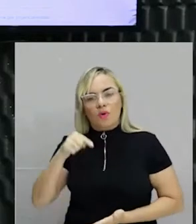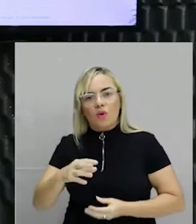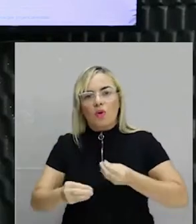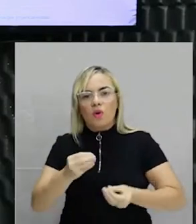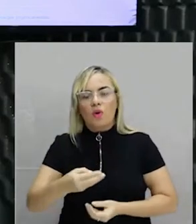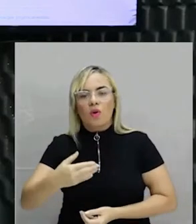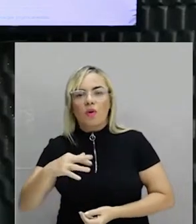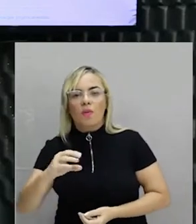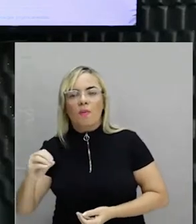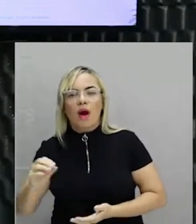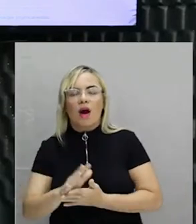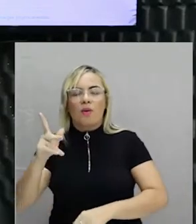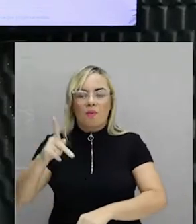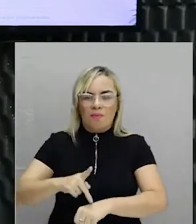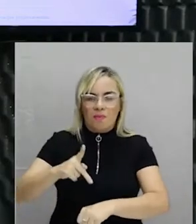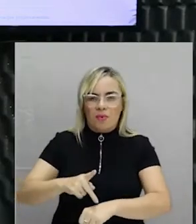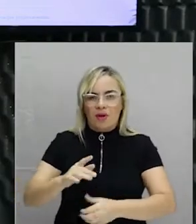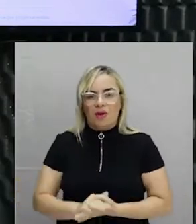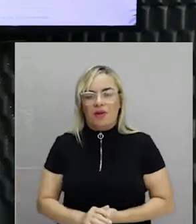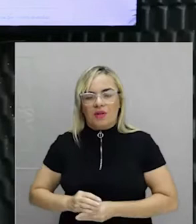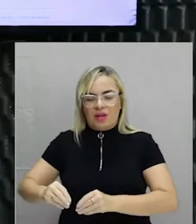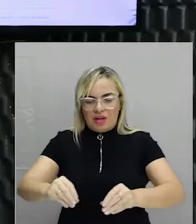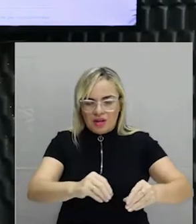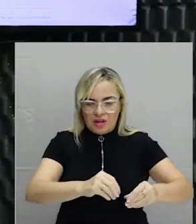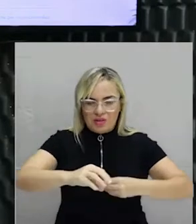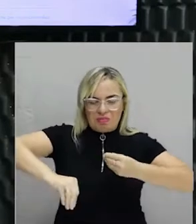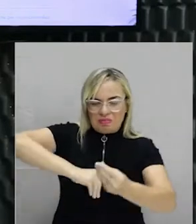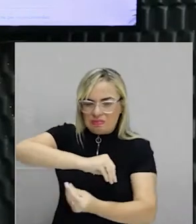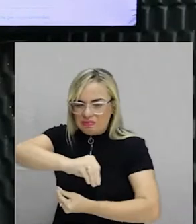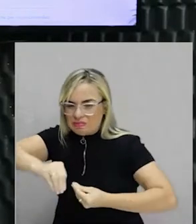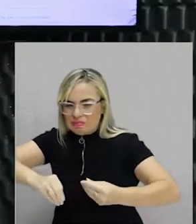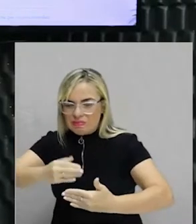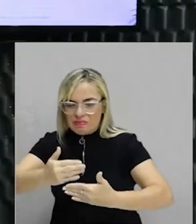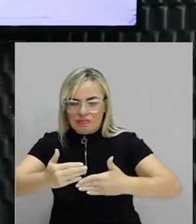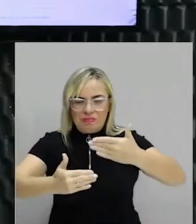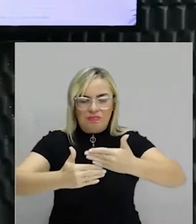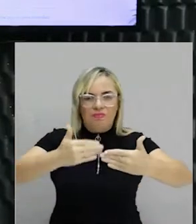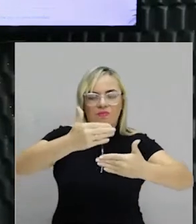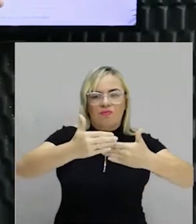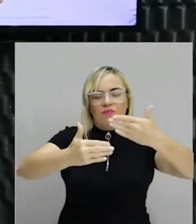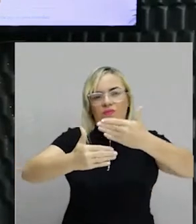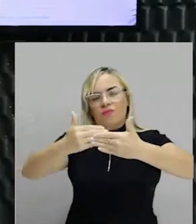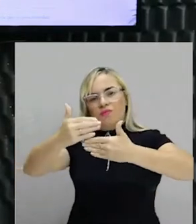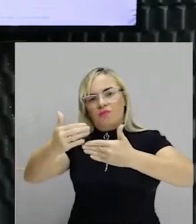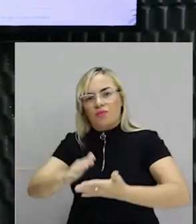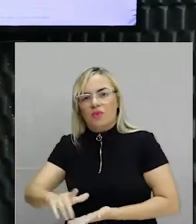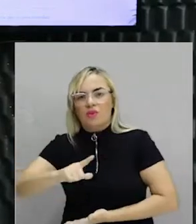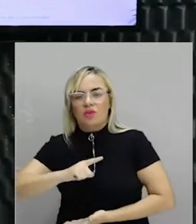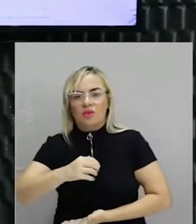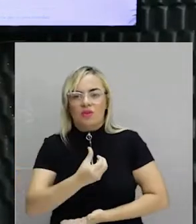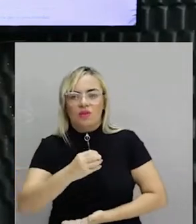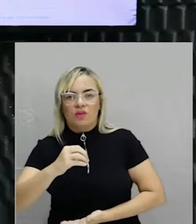água, pedra. Mistura tudinho. Junta óleo de baleia e ergue uma parede a partir disso aí. As paredes tinham 60,